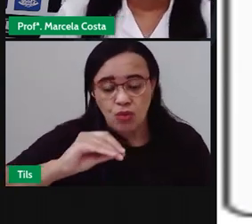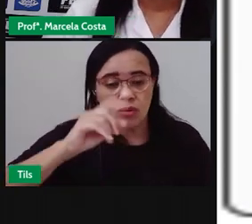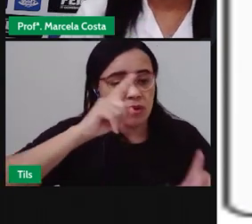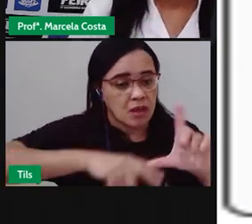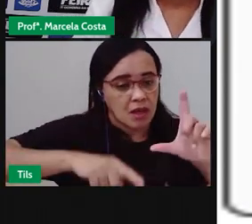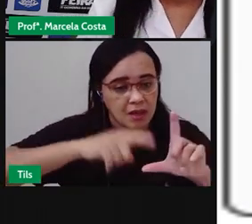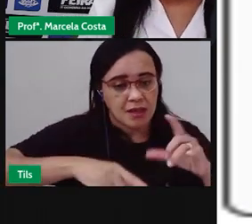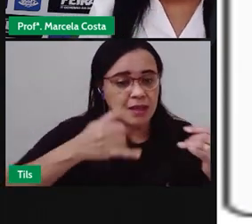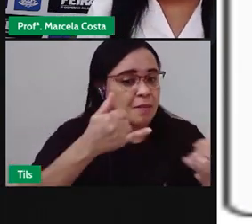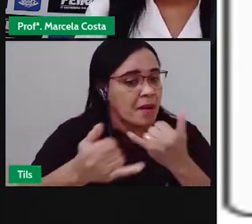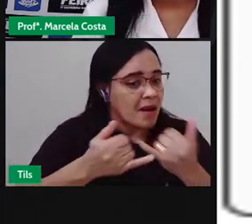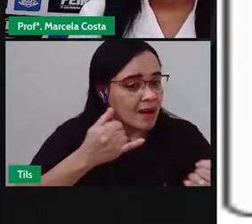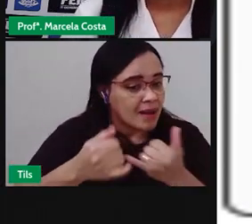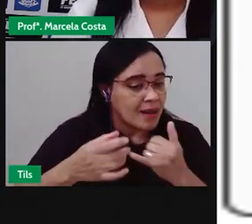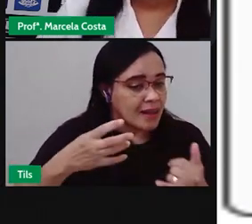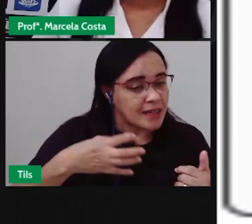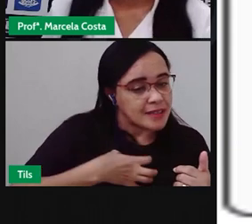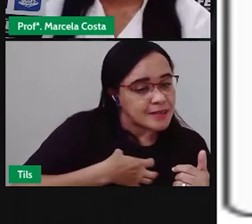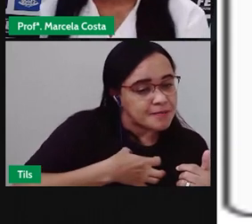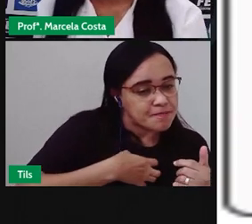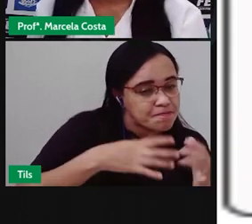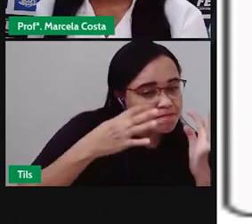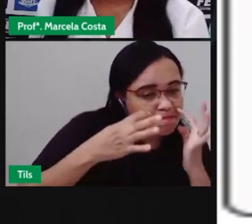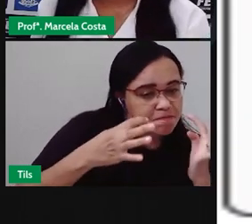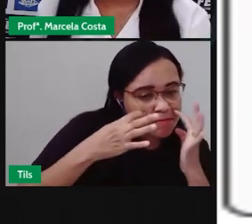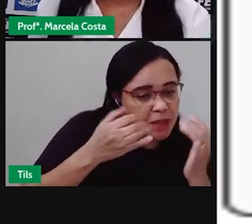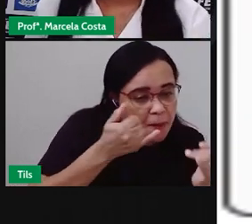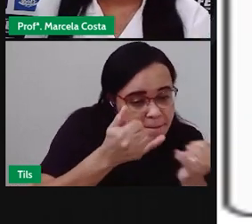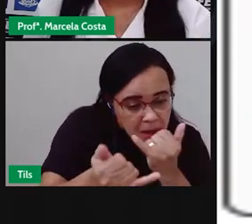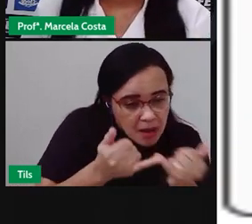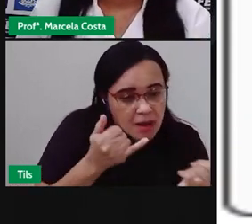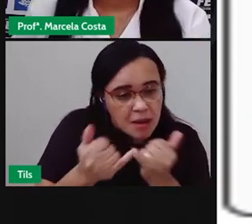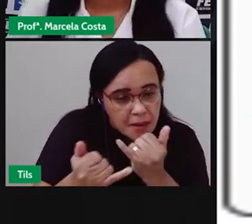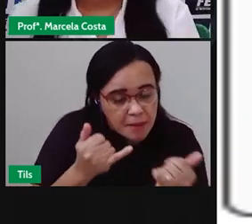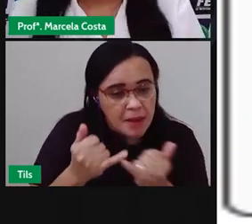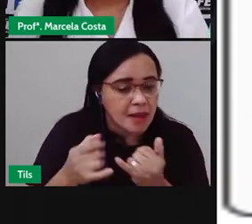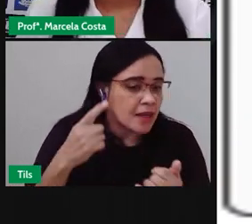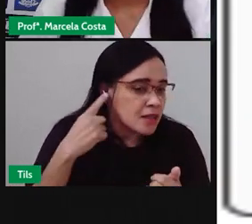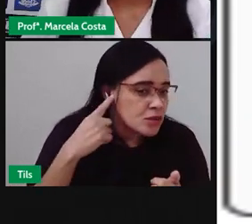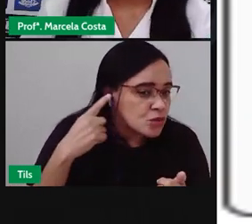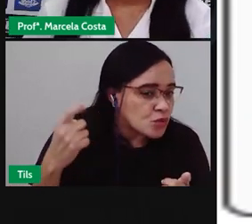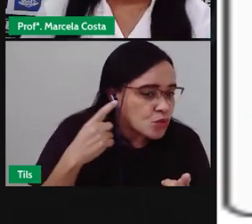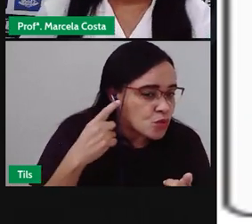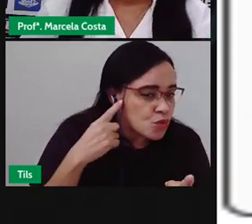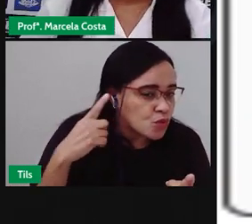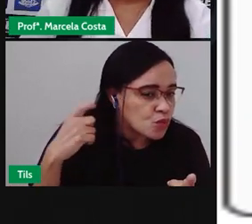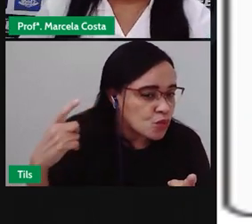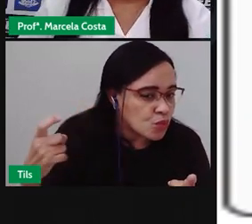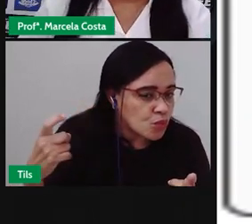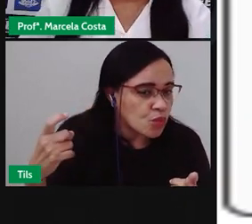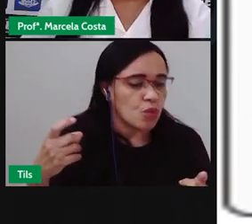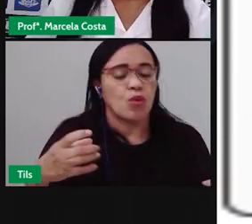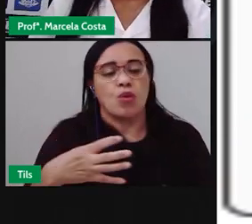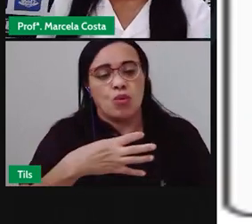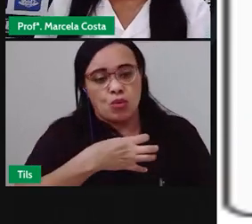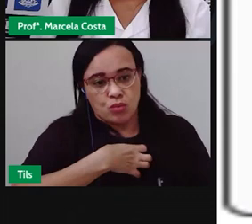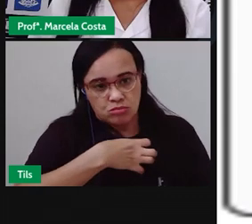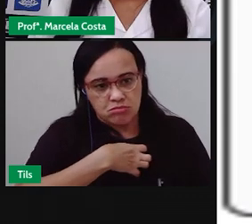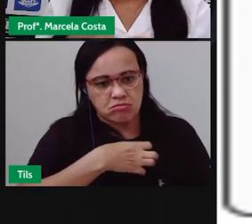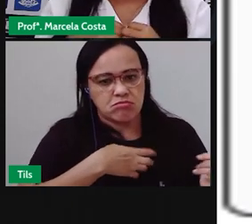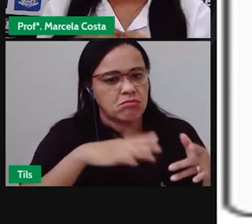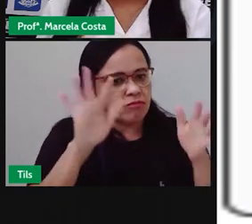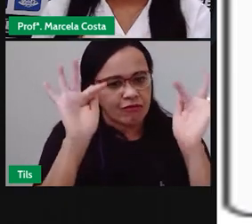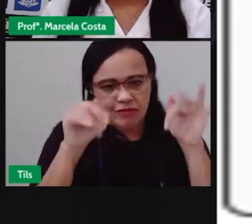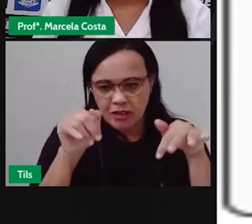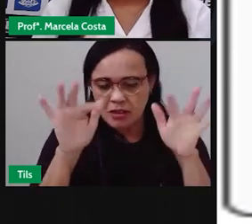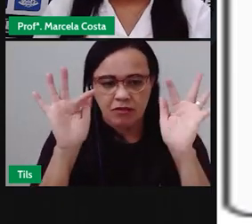São letras diferentes Mas os sons Produzidos por elas Terminam Da mesma forma Que é com